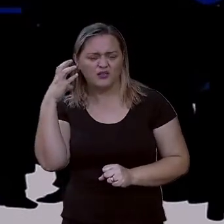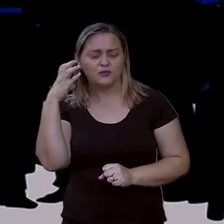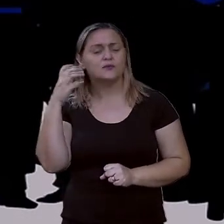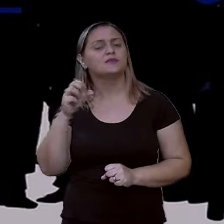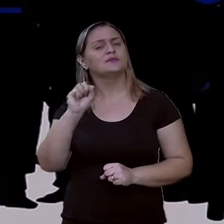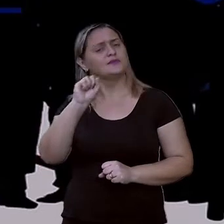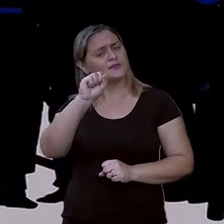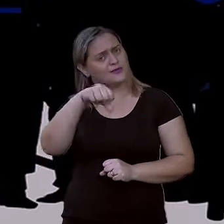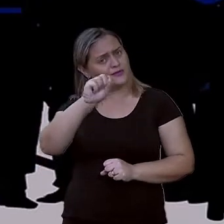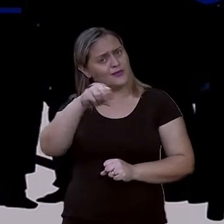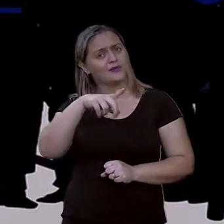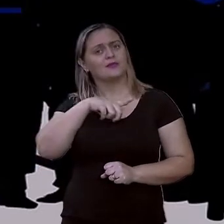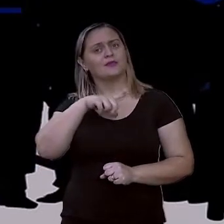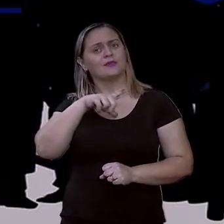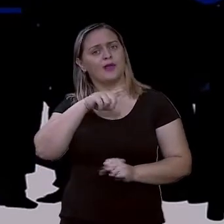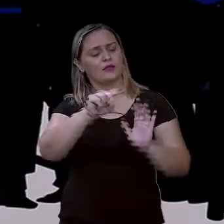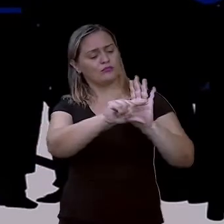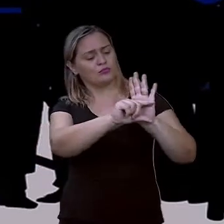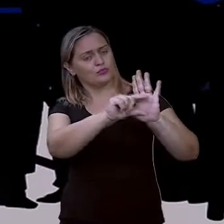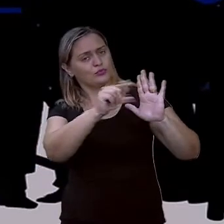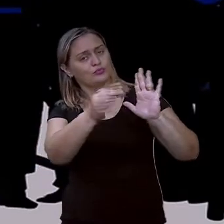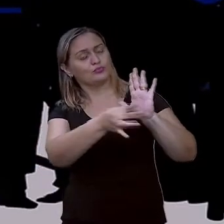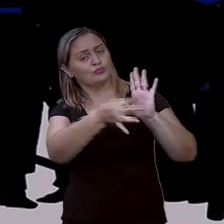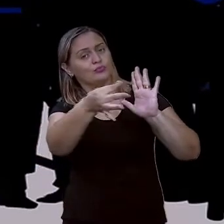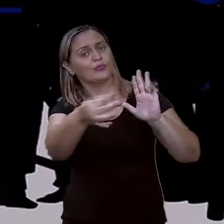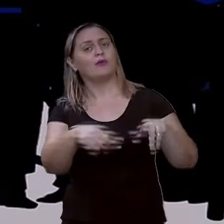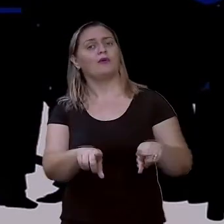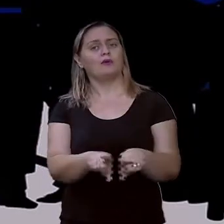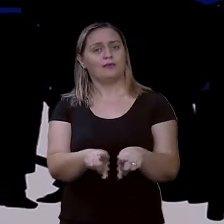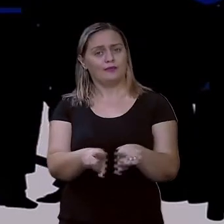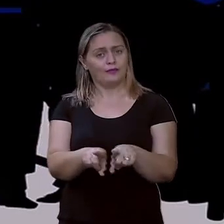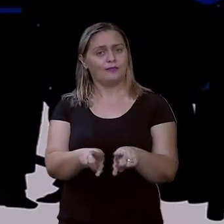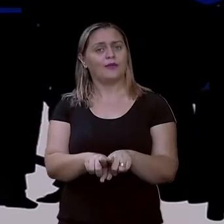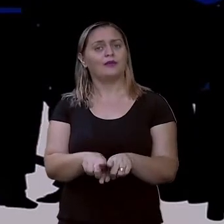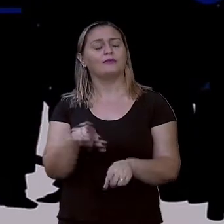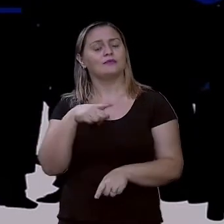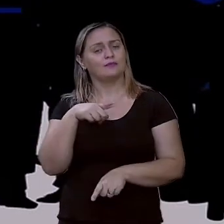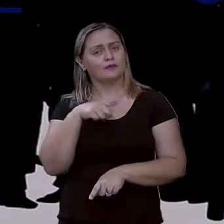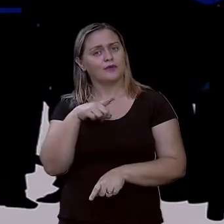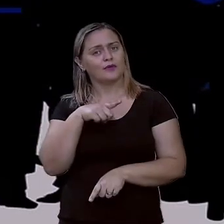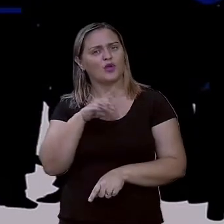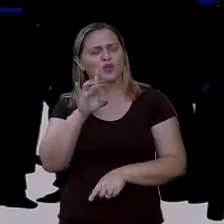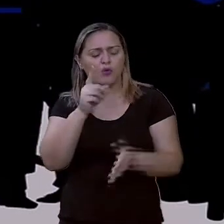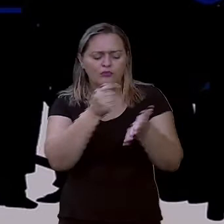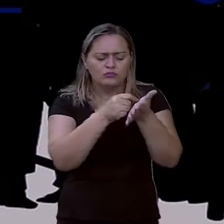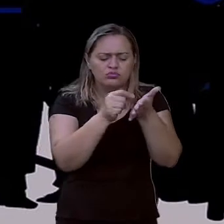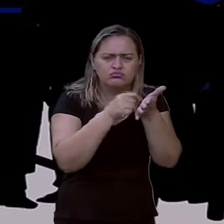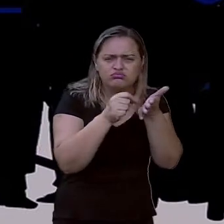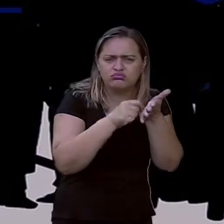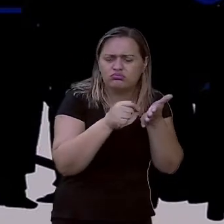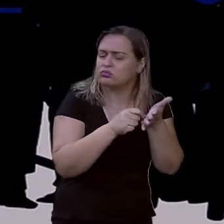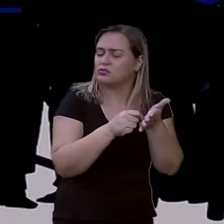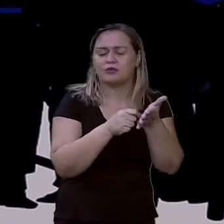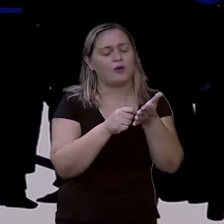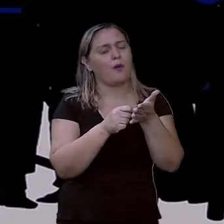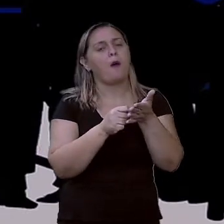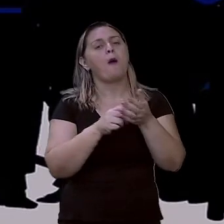Sim, senhor. Rádio. O artigo de opinião, ele não é só escrito. Ele pode ser oral.